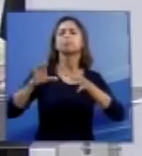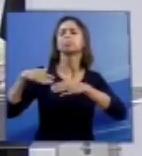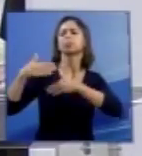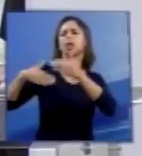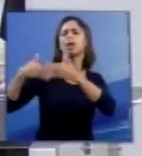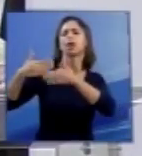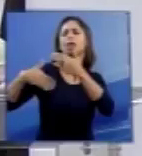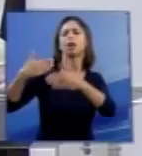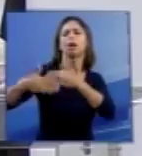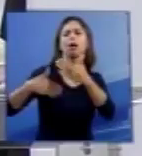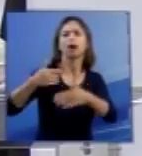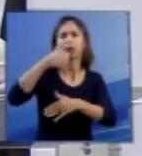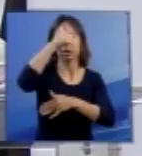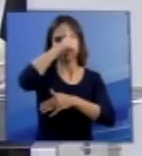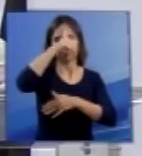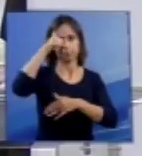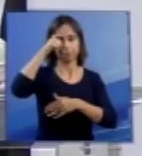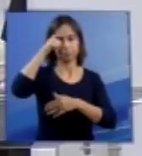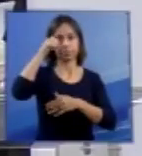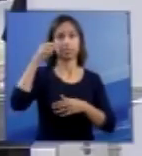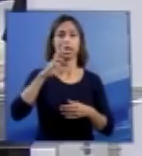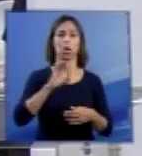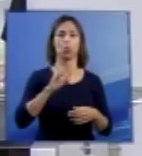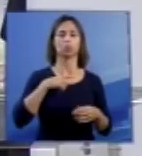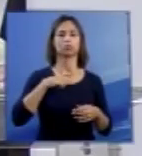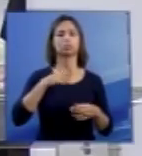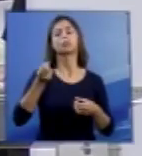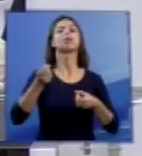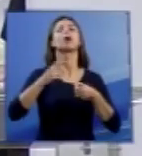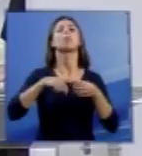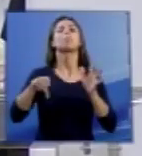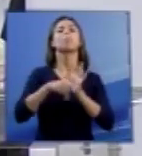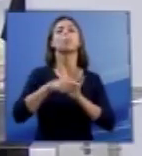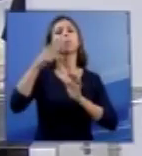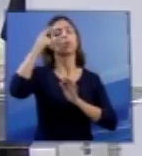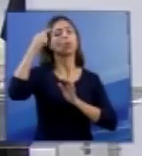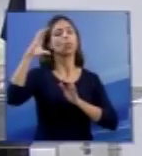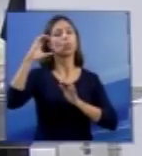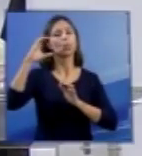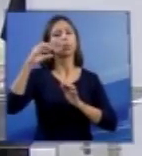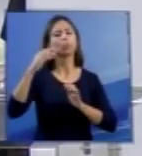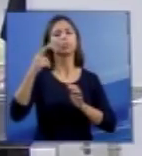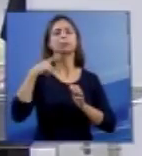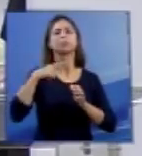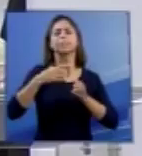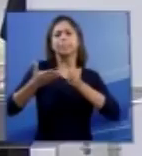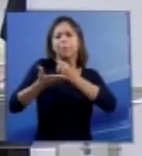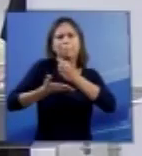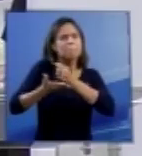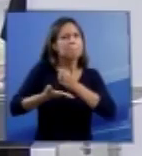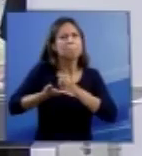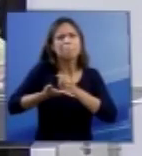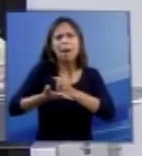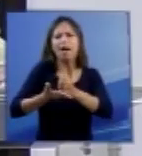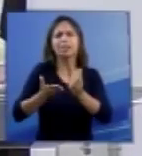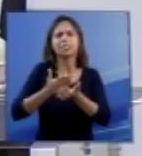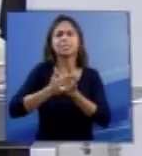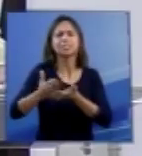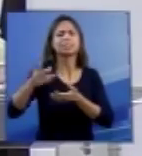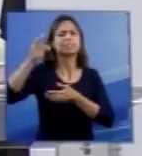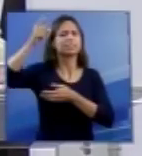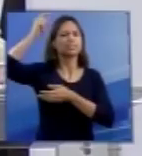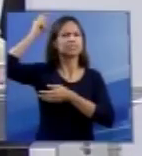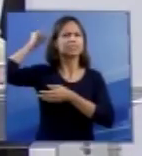cristã, o recurso à própria consciência, princípio irrenunciável, inscrito na mais